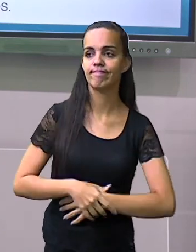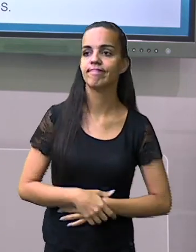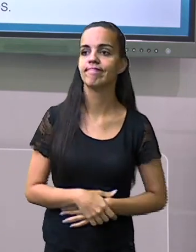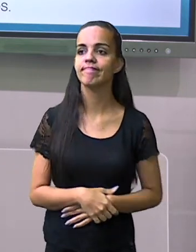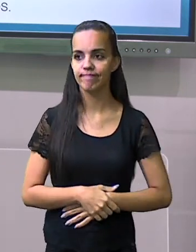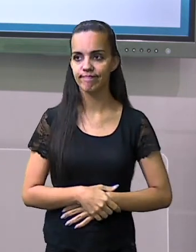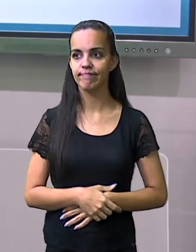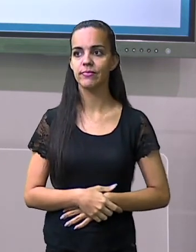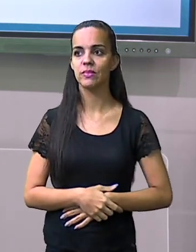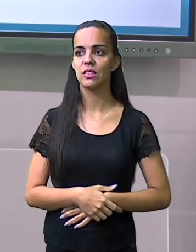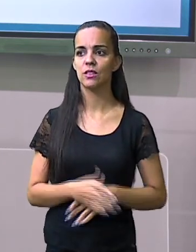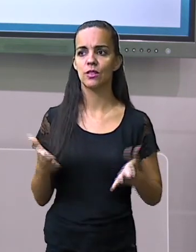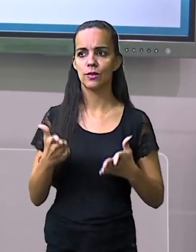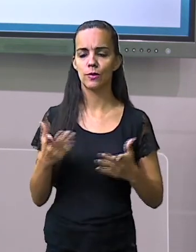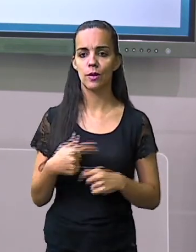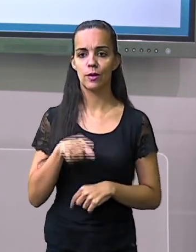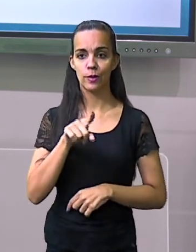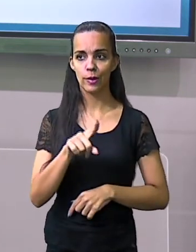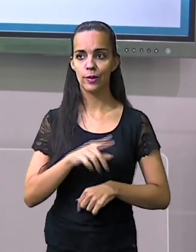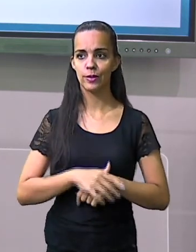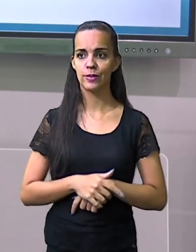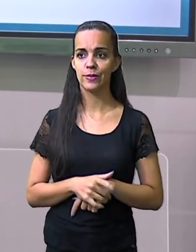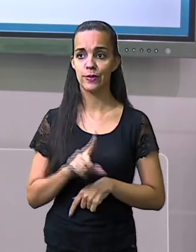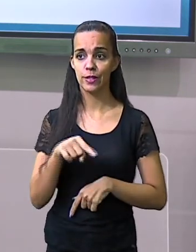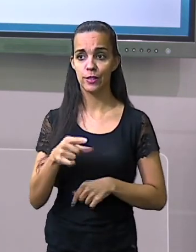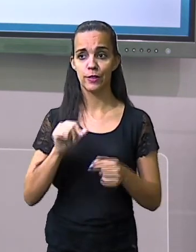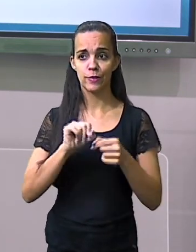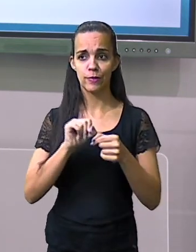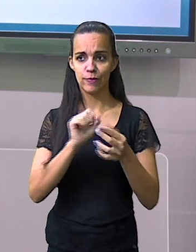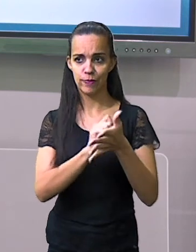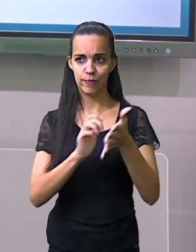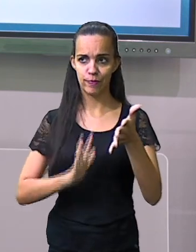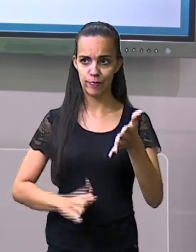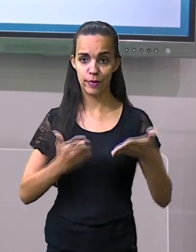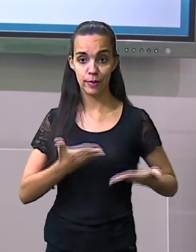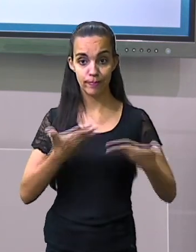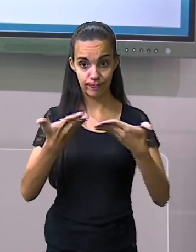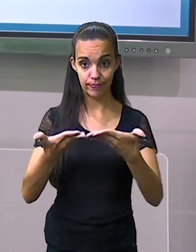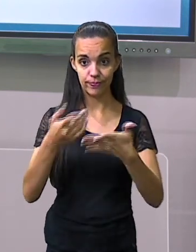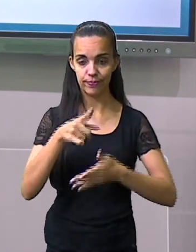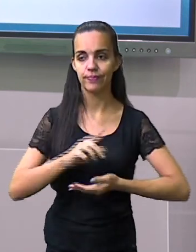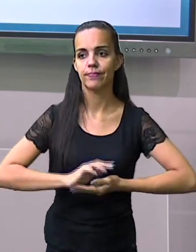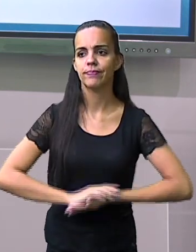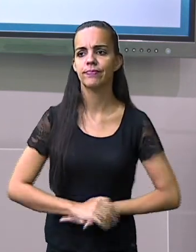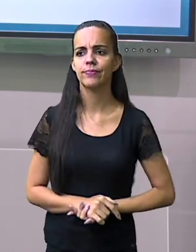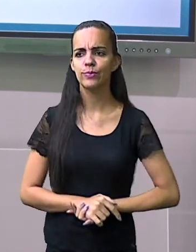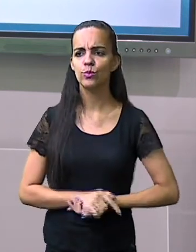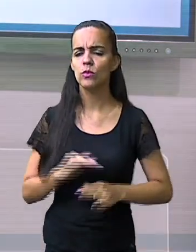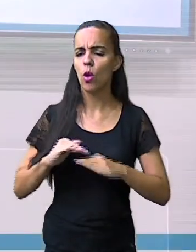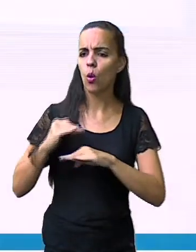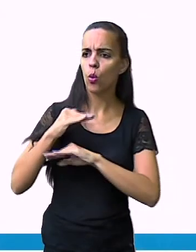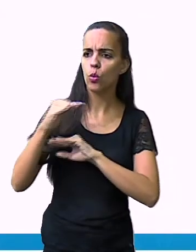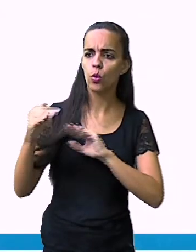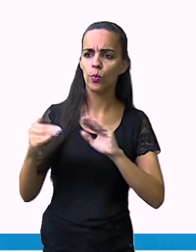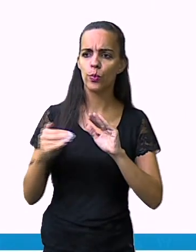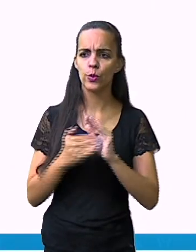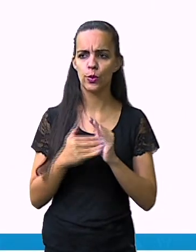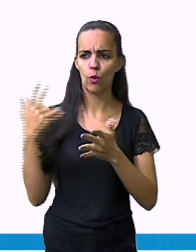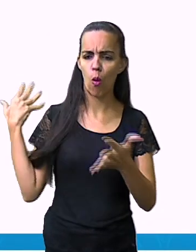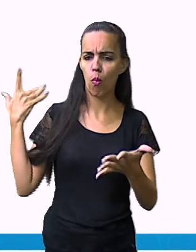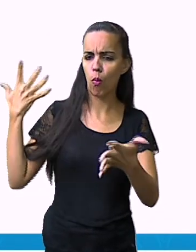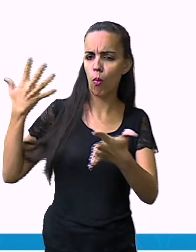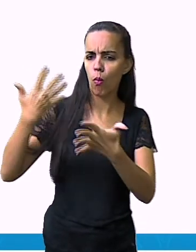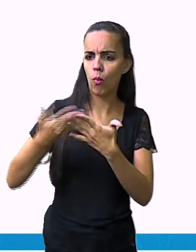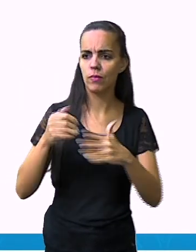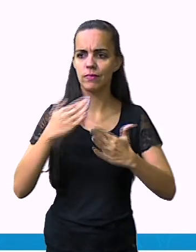Agora, nós vamos pra parte de atividade proposta pra você. Durante todo esse tempo de